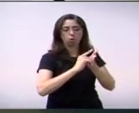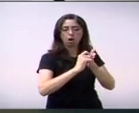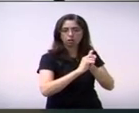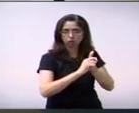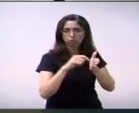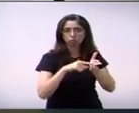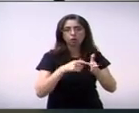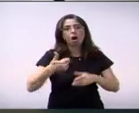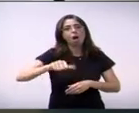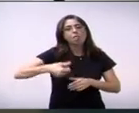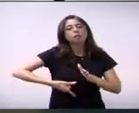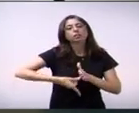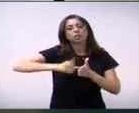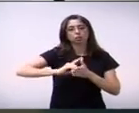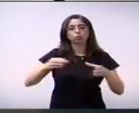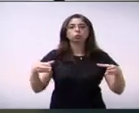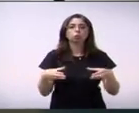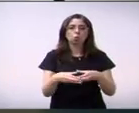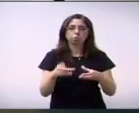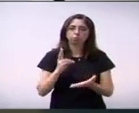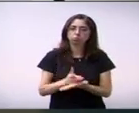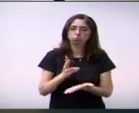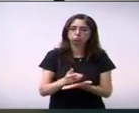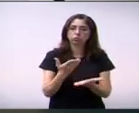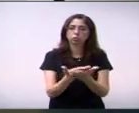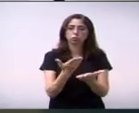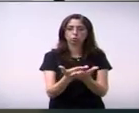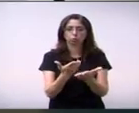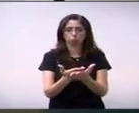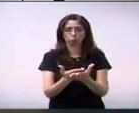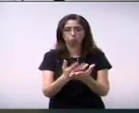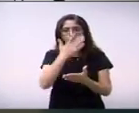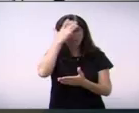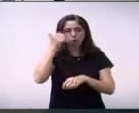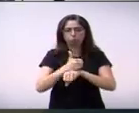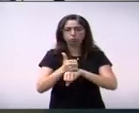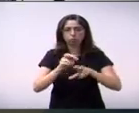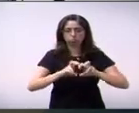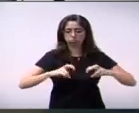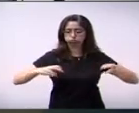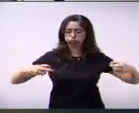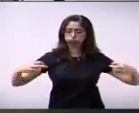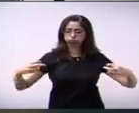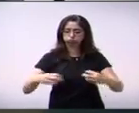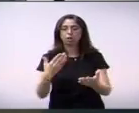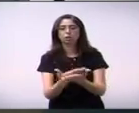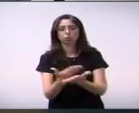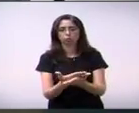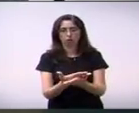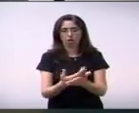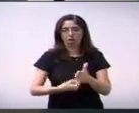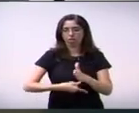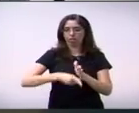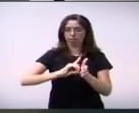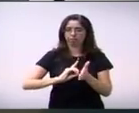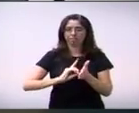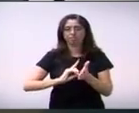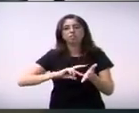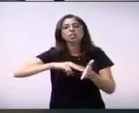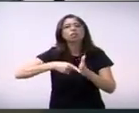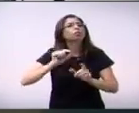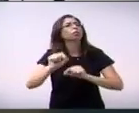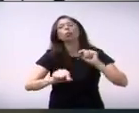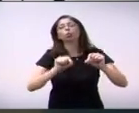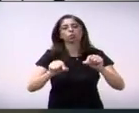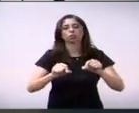analisadas pela Comissão Permanente de Estudo e Revisão de Uso e Ocupação do Solo. Significa dizer que o